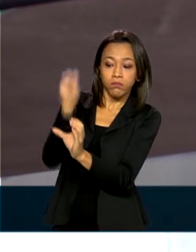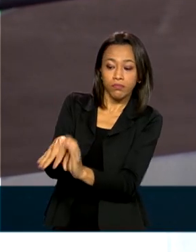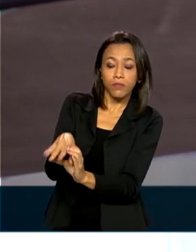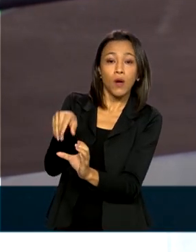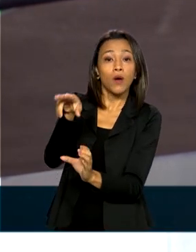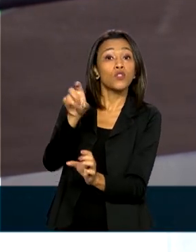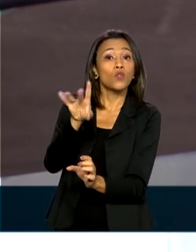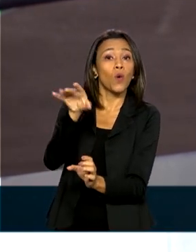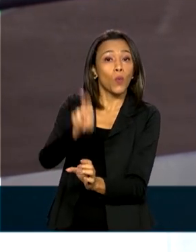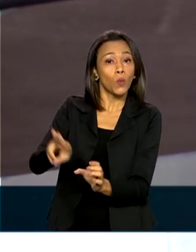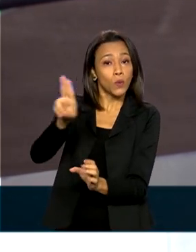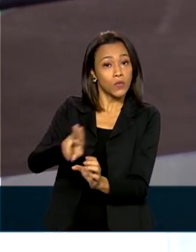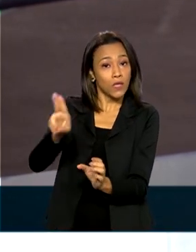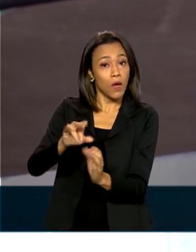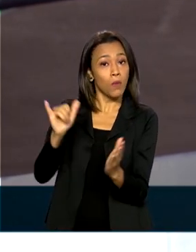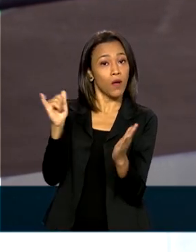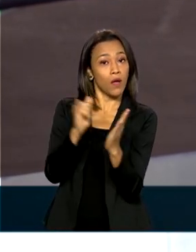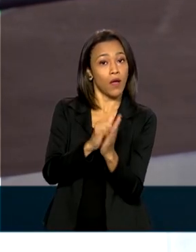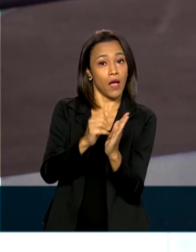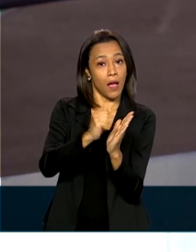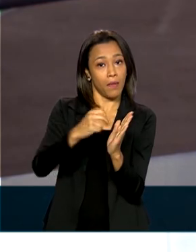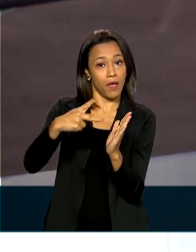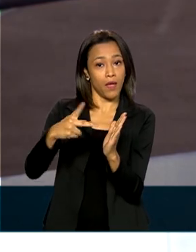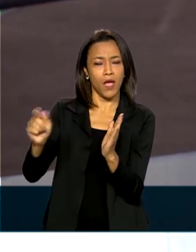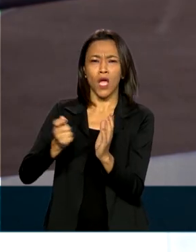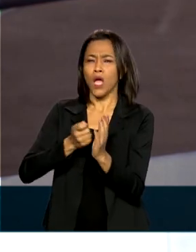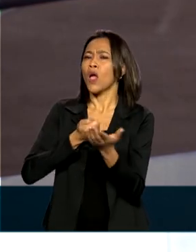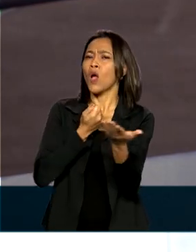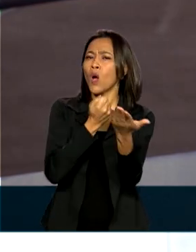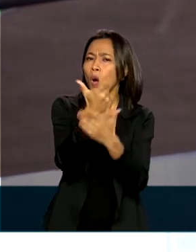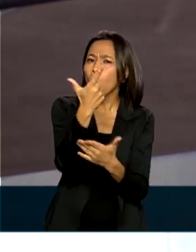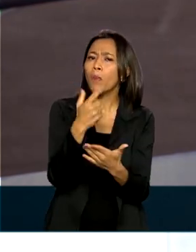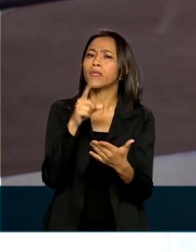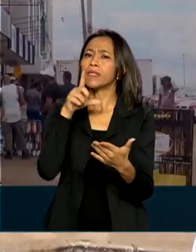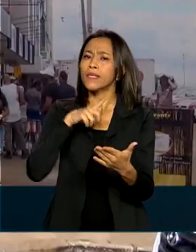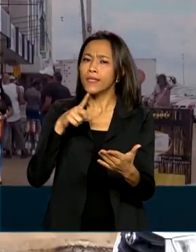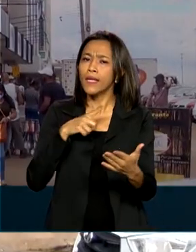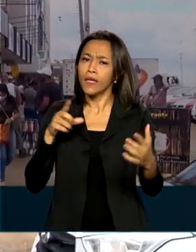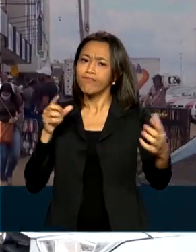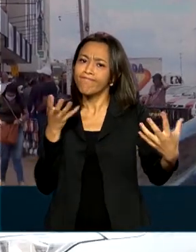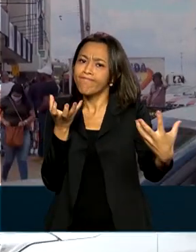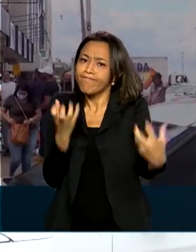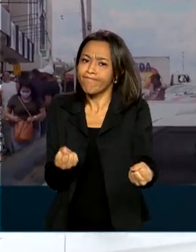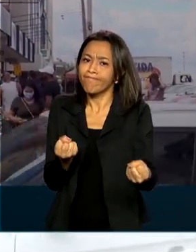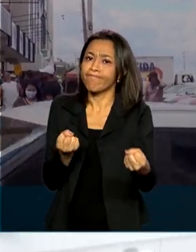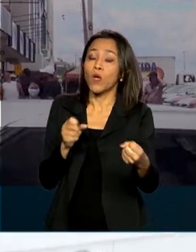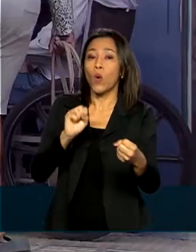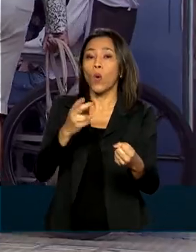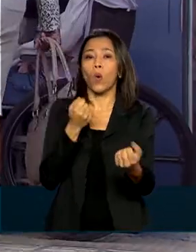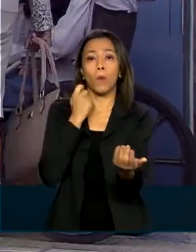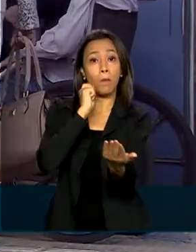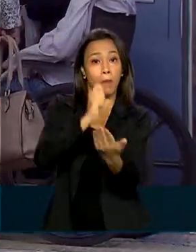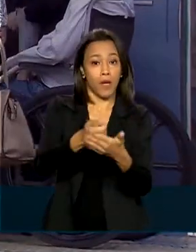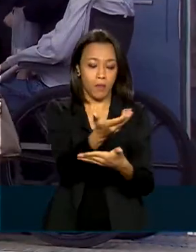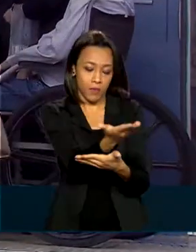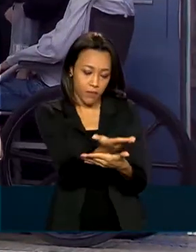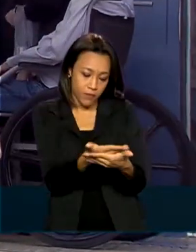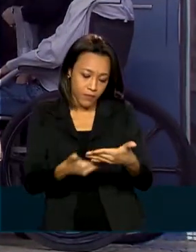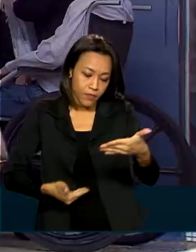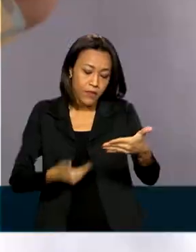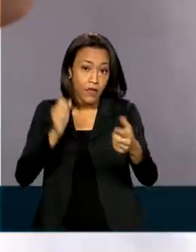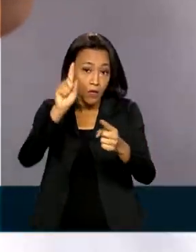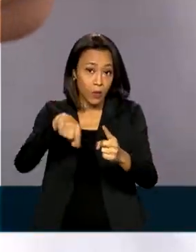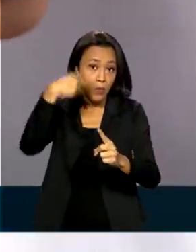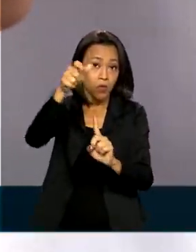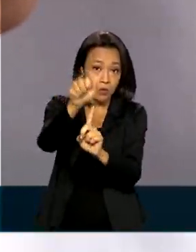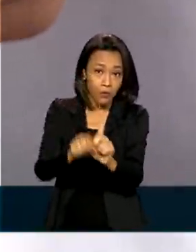no aplicativo Caixa Tem somente para compras em estabelecimentos credenciados ou pagamento de boletos. Depois, no mês que vem,